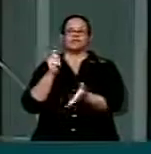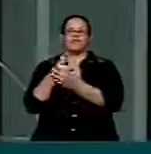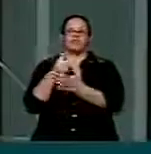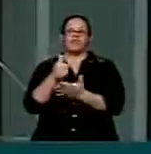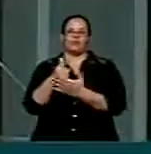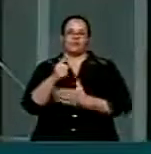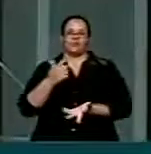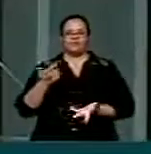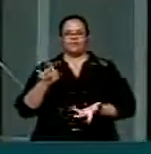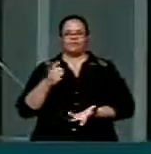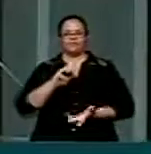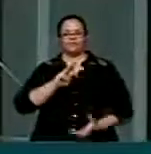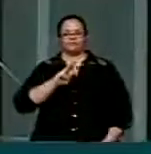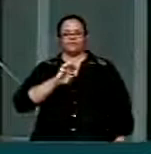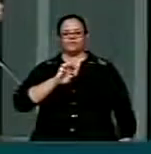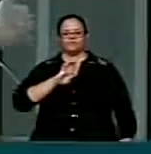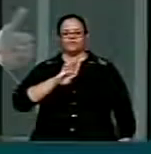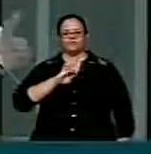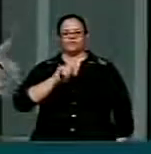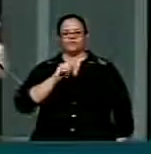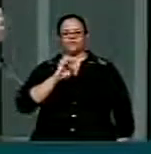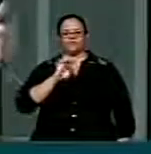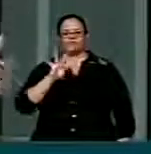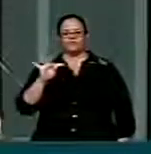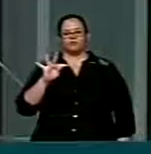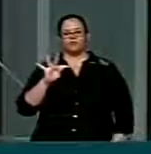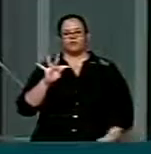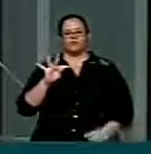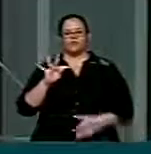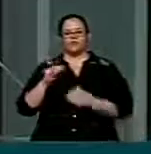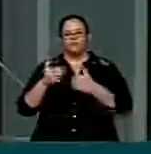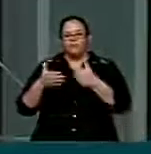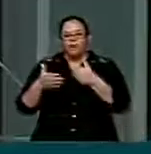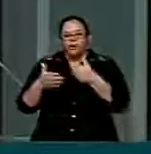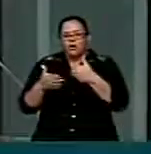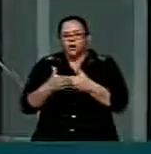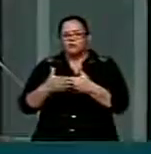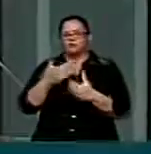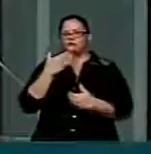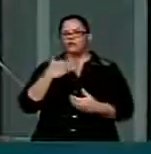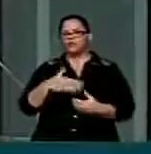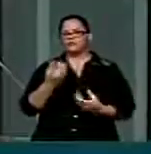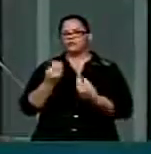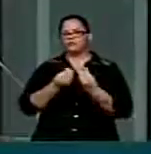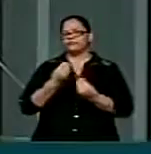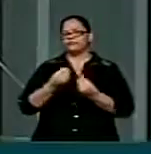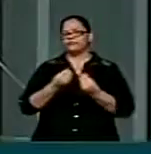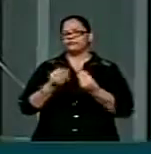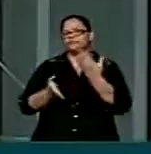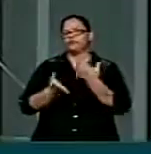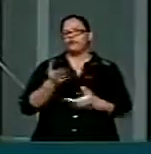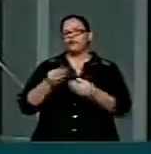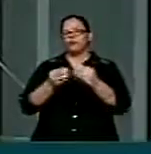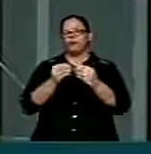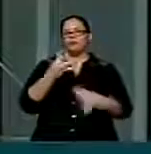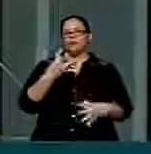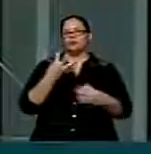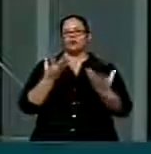como essa que estamos vivendo, na proximidade de Natal e Ano Novo, para elevar a patamares